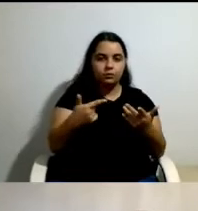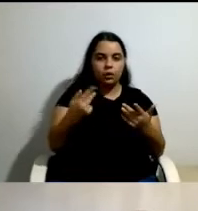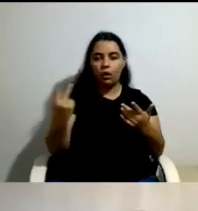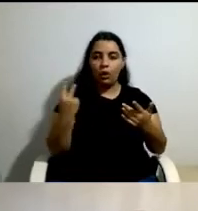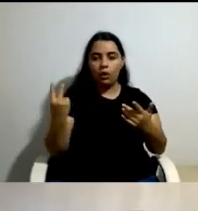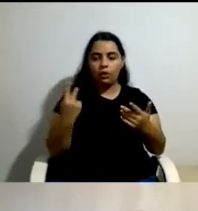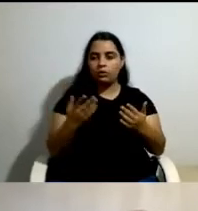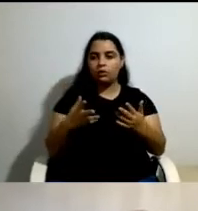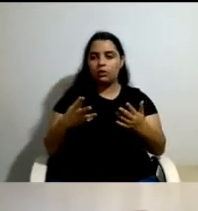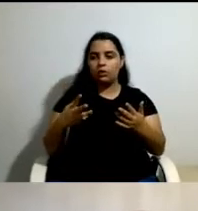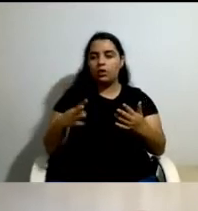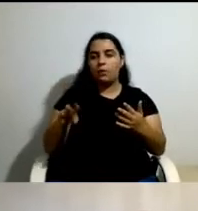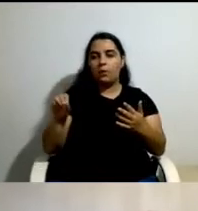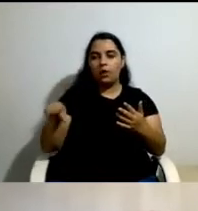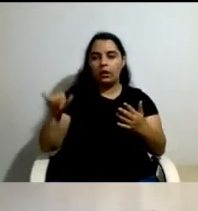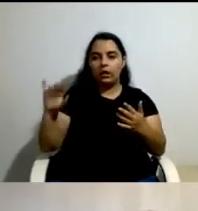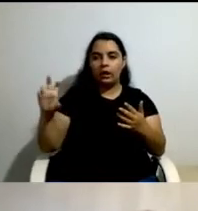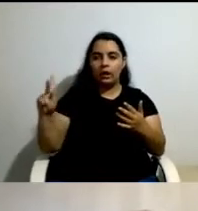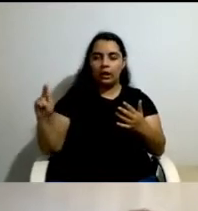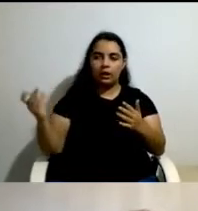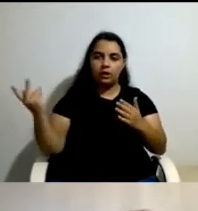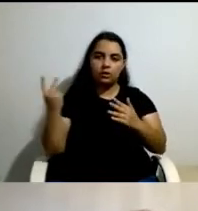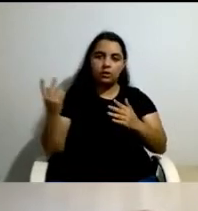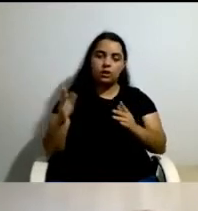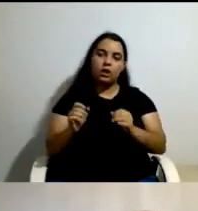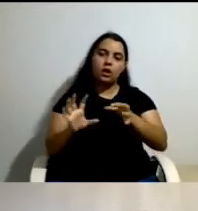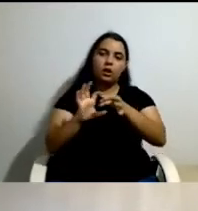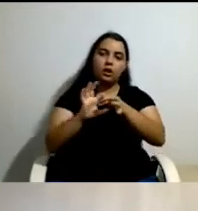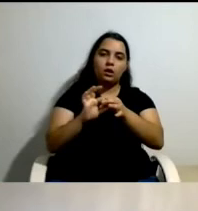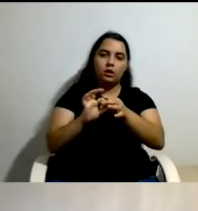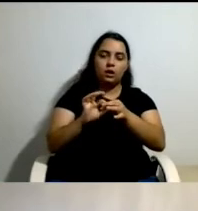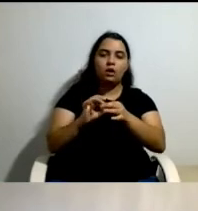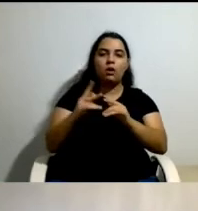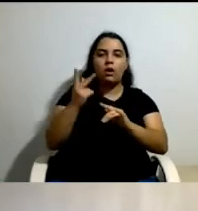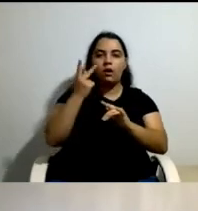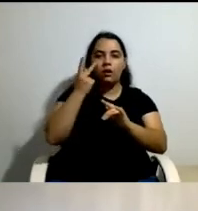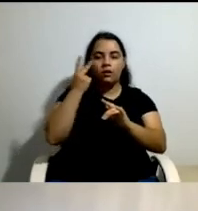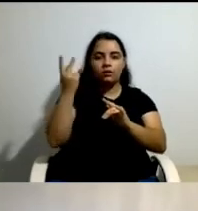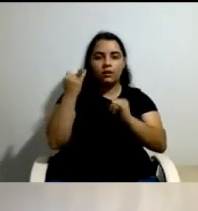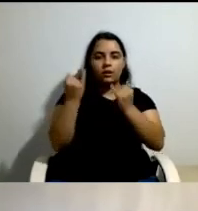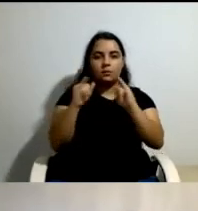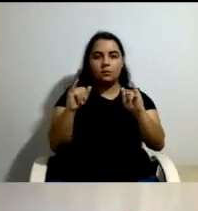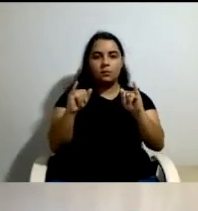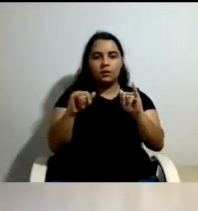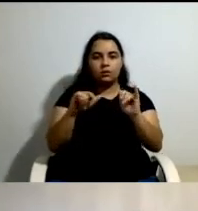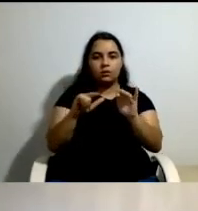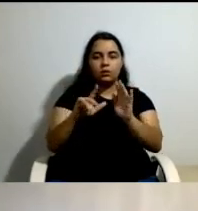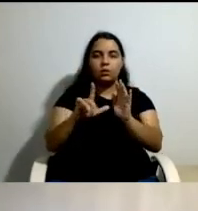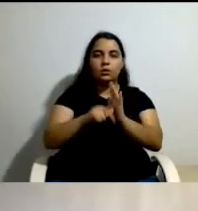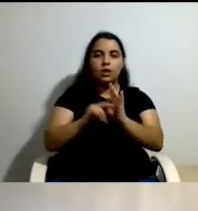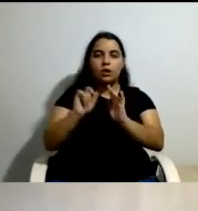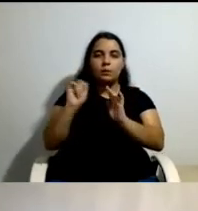da implementação do projeto piloto de vida independente de Lisboa. Só dizer brevemente que este projeto